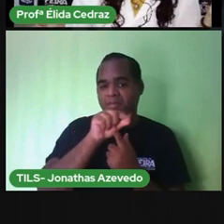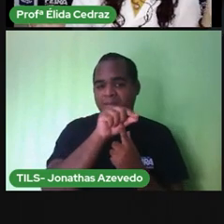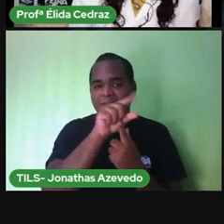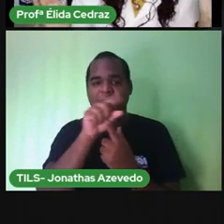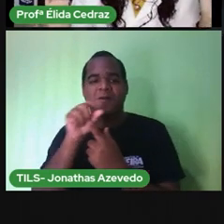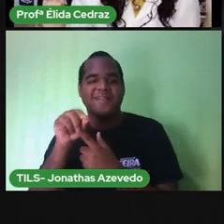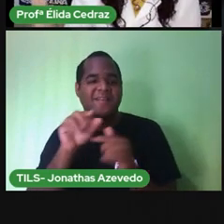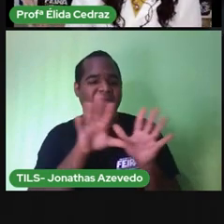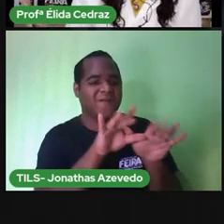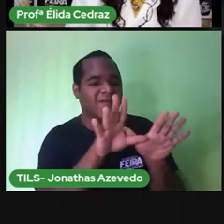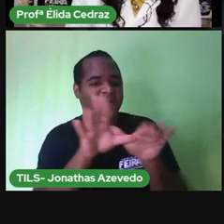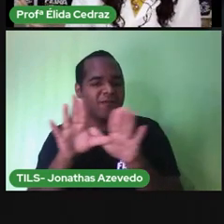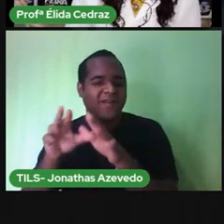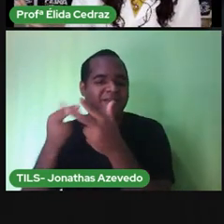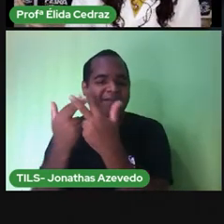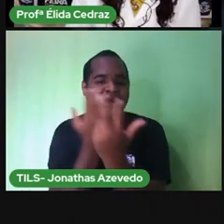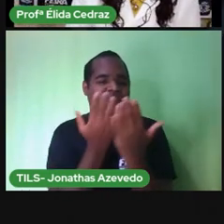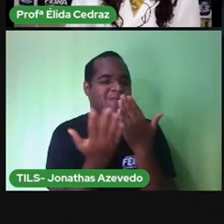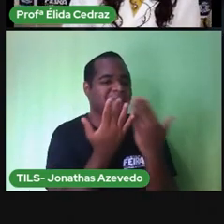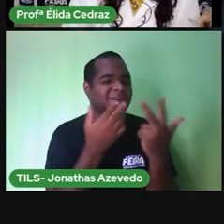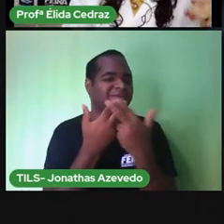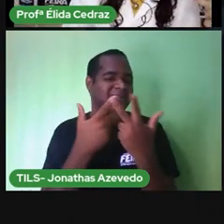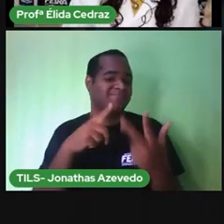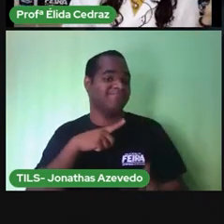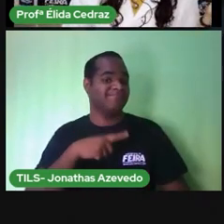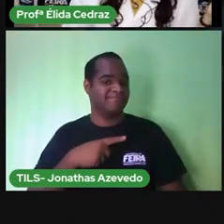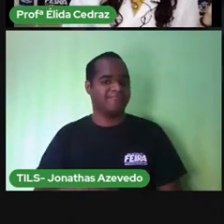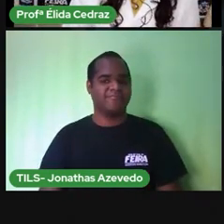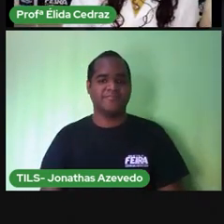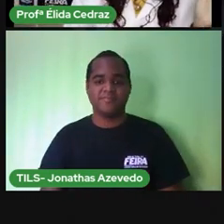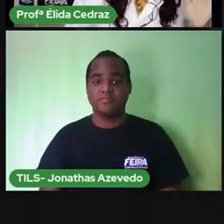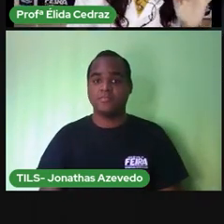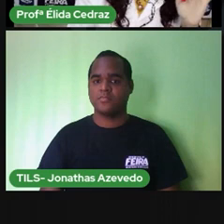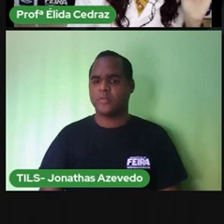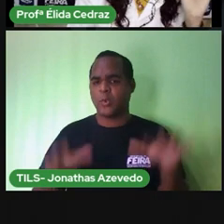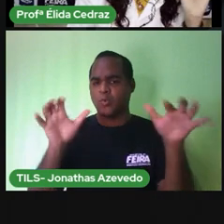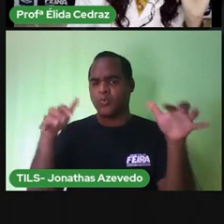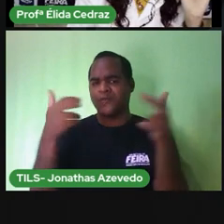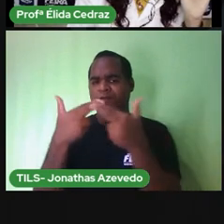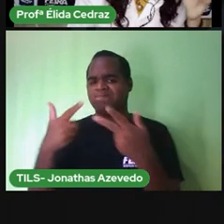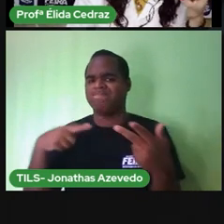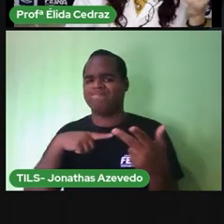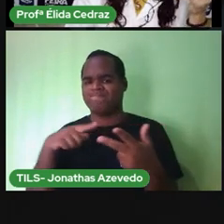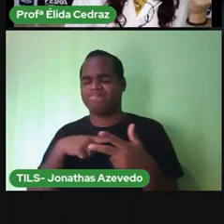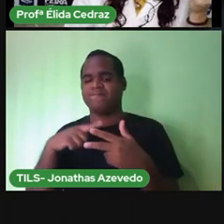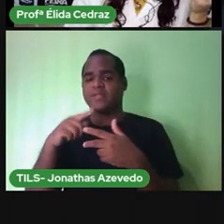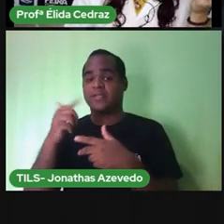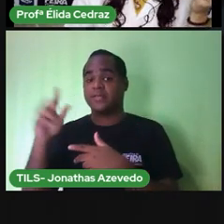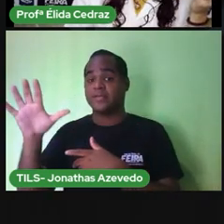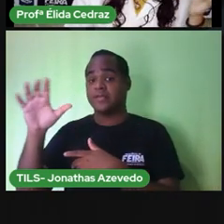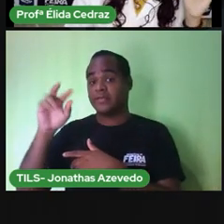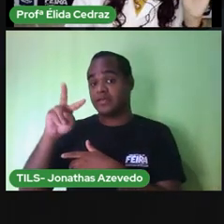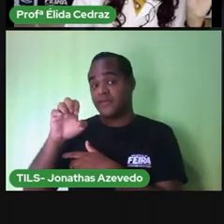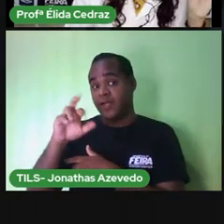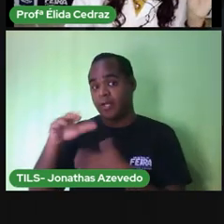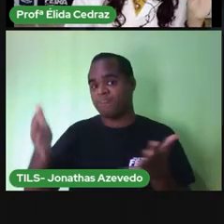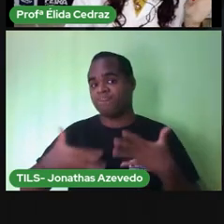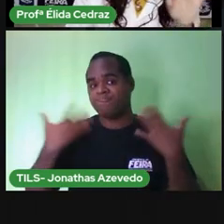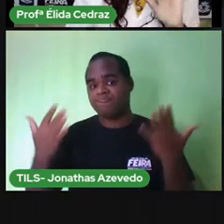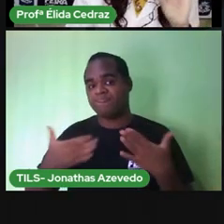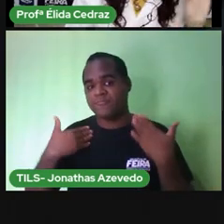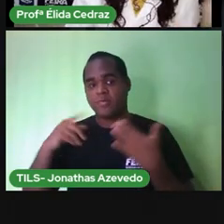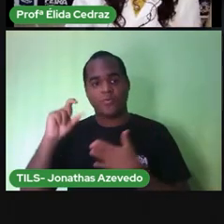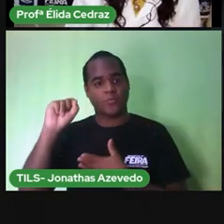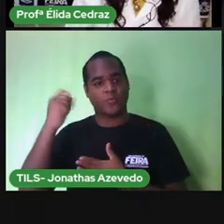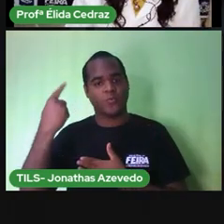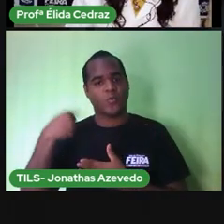borboletas de todas as flores. Com muita chuva, chegou o verão. Calor forte e sol,